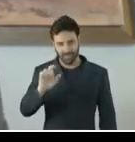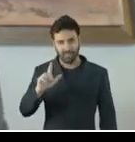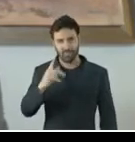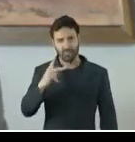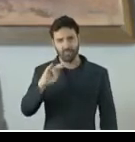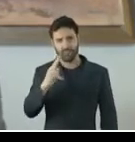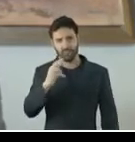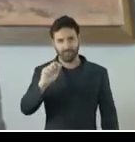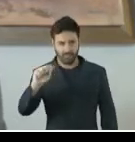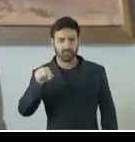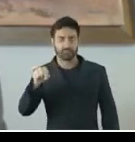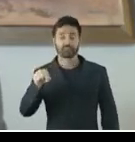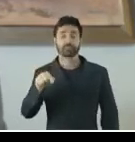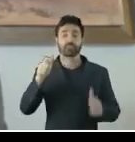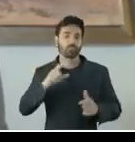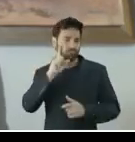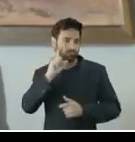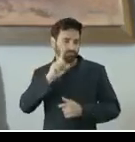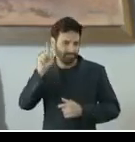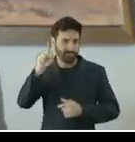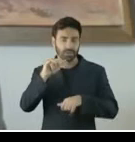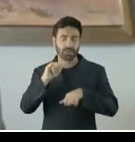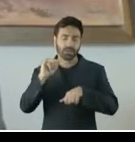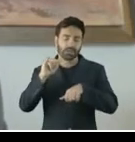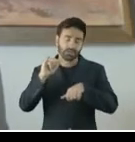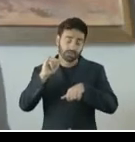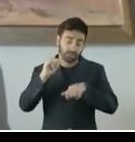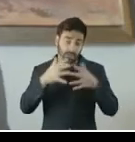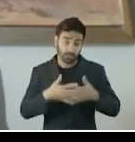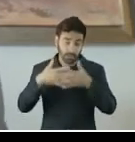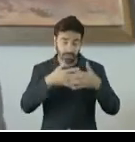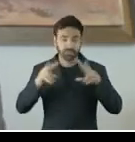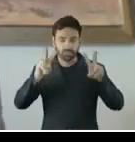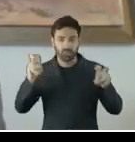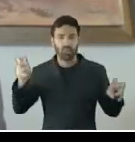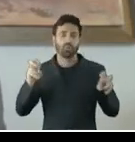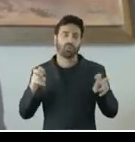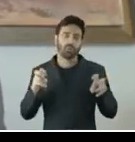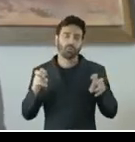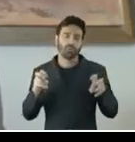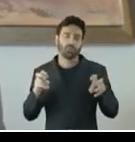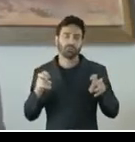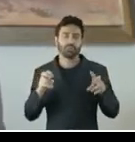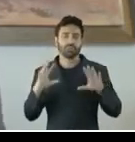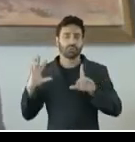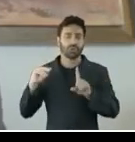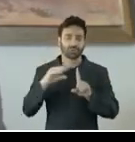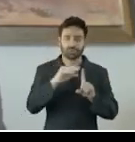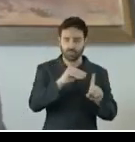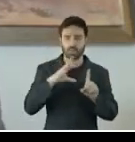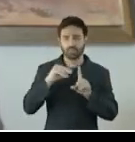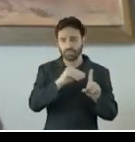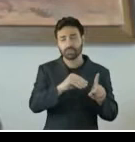e conformidade das políticas e dos procedimentos relativos ao assédio sexual, apurou-se que a cidade já havia